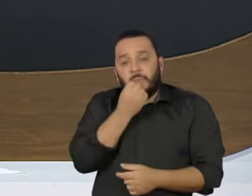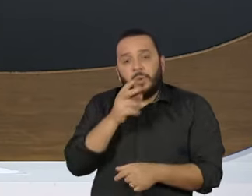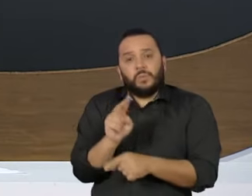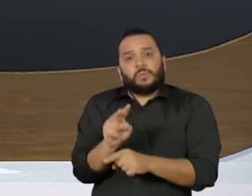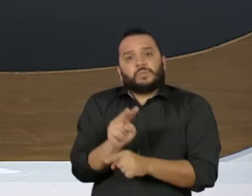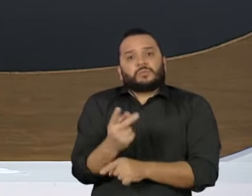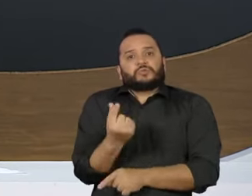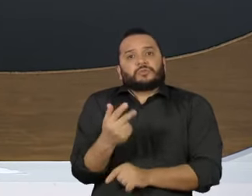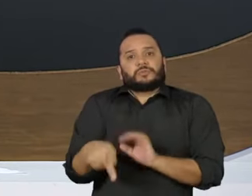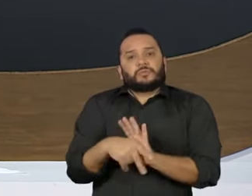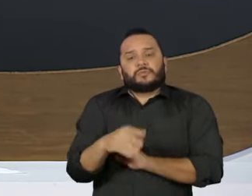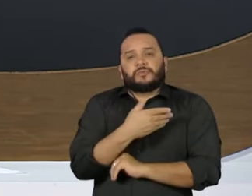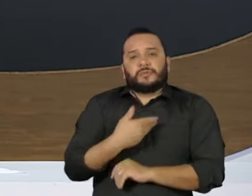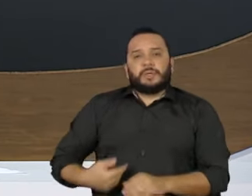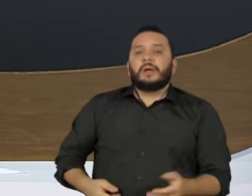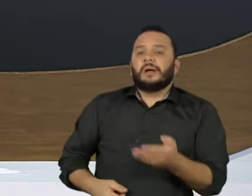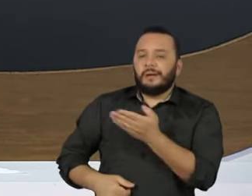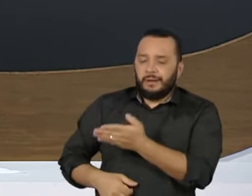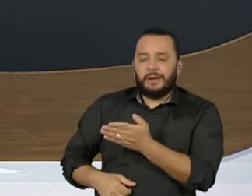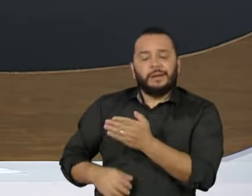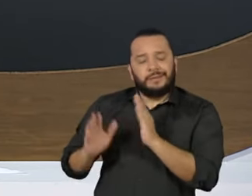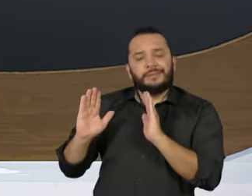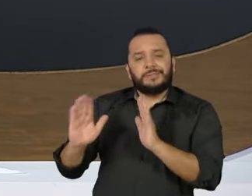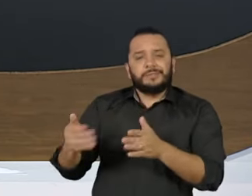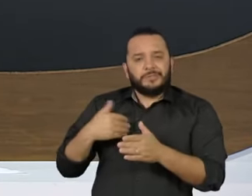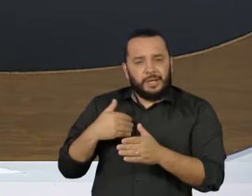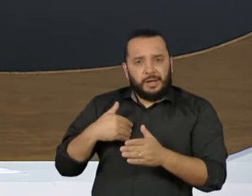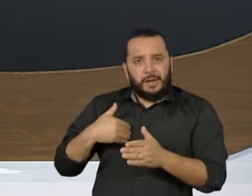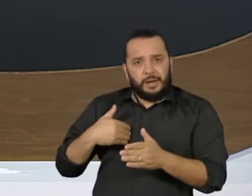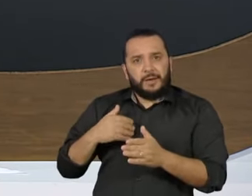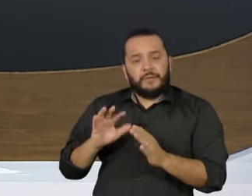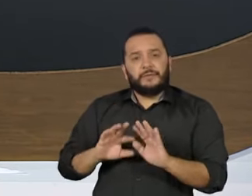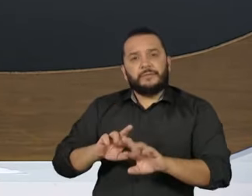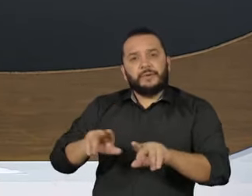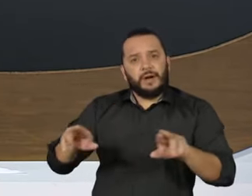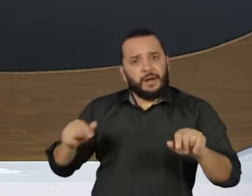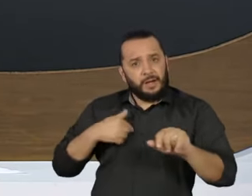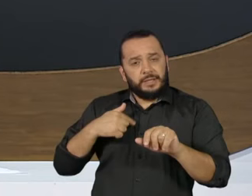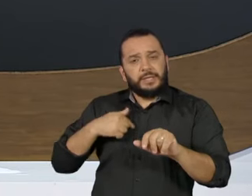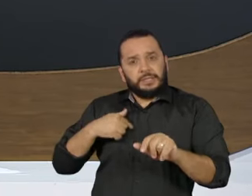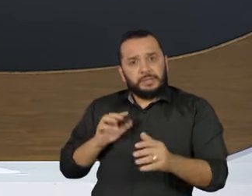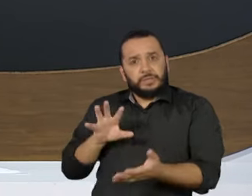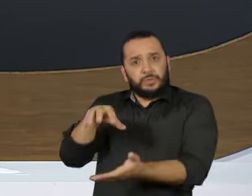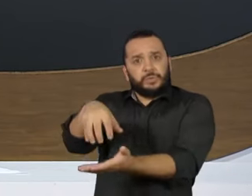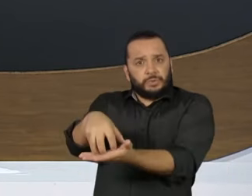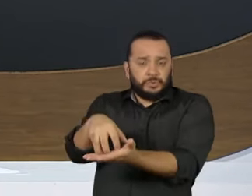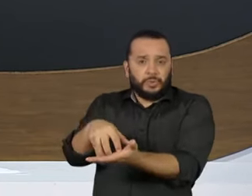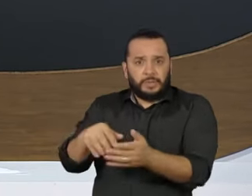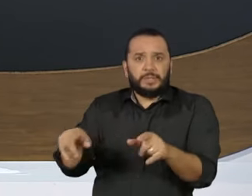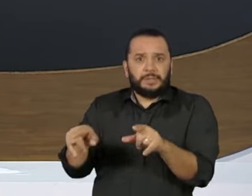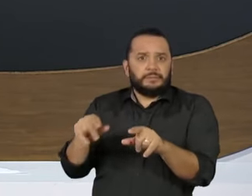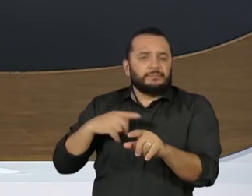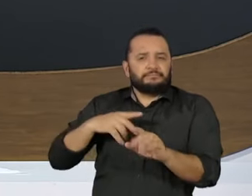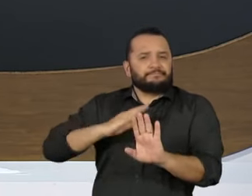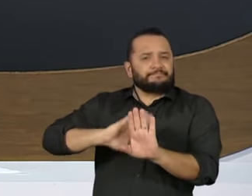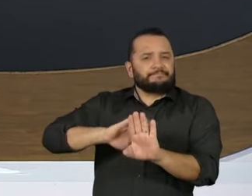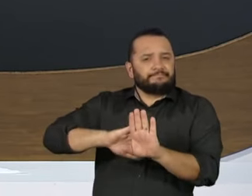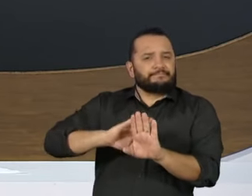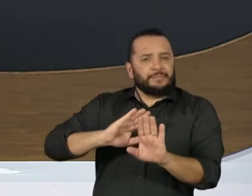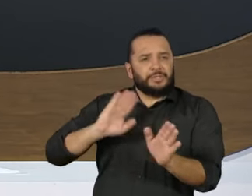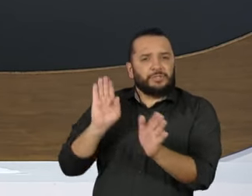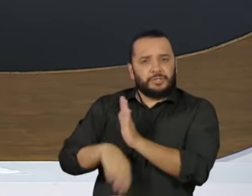organizações que ajudam a fomentar o debate programático para além da ideologia e das preferências partidárias.